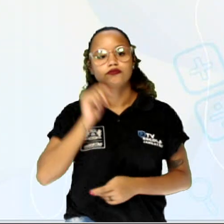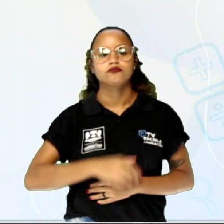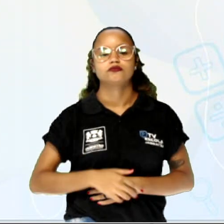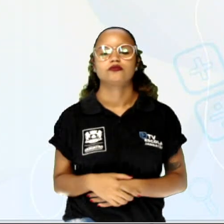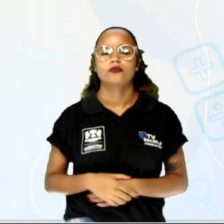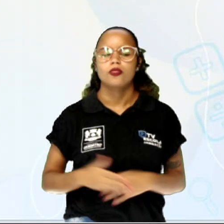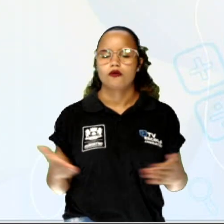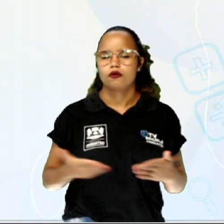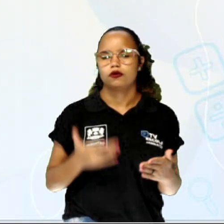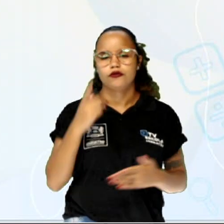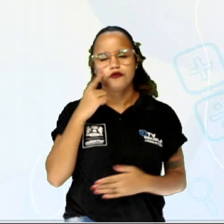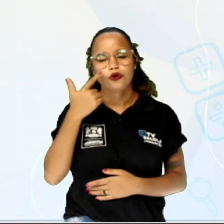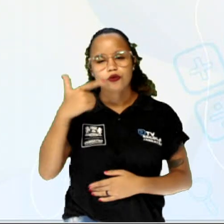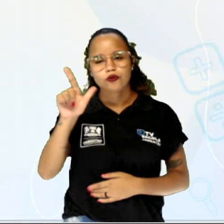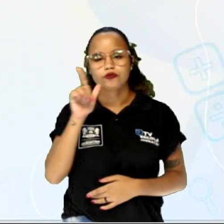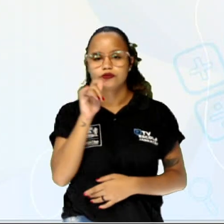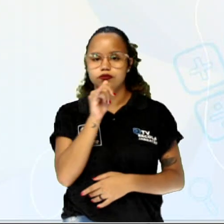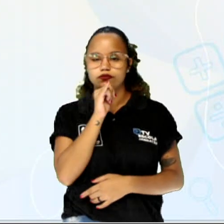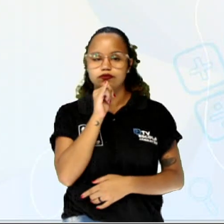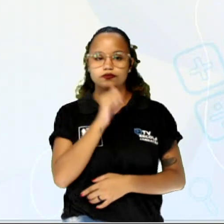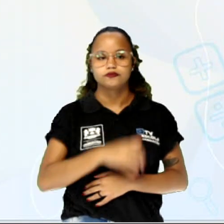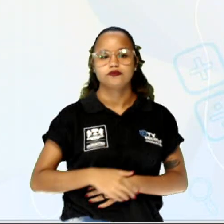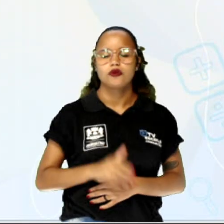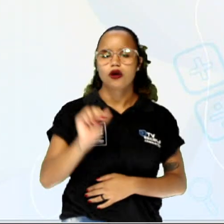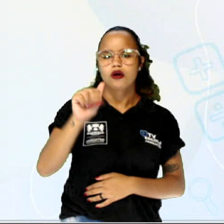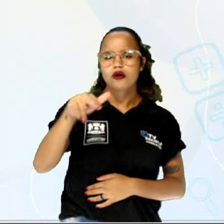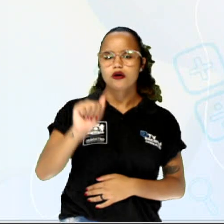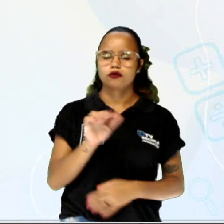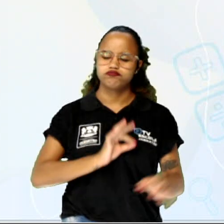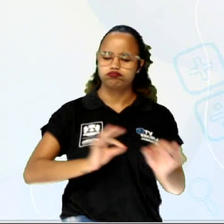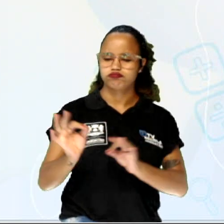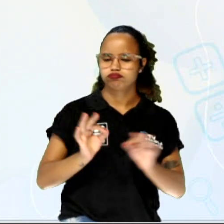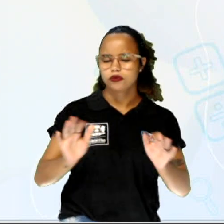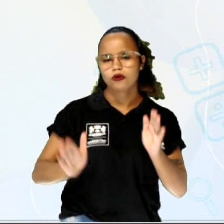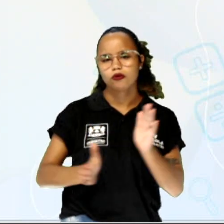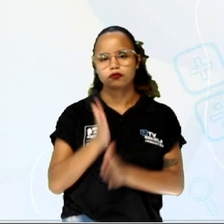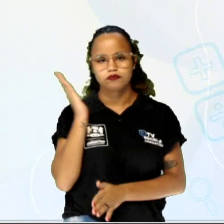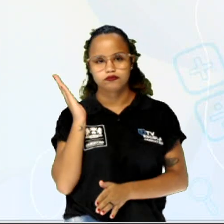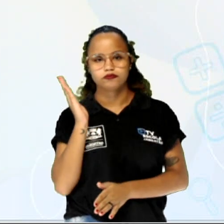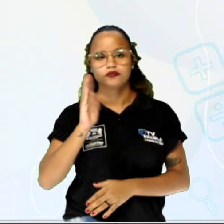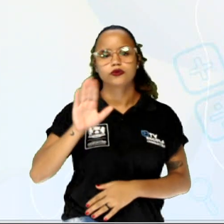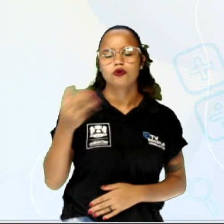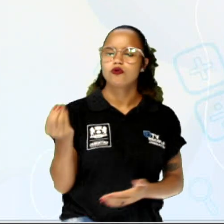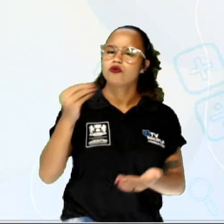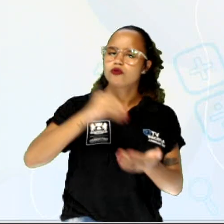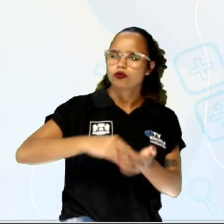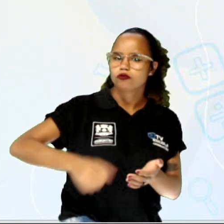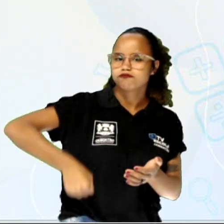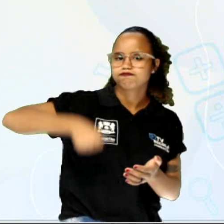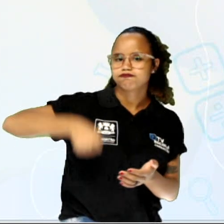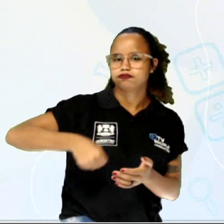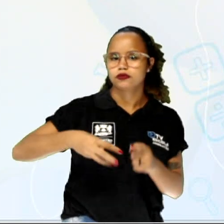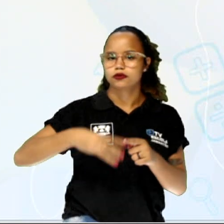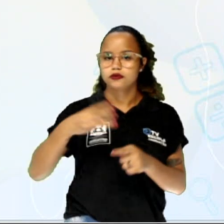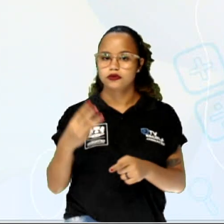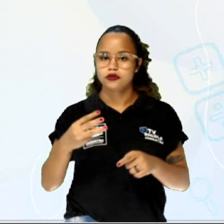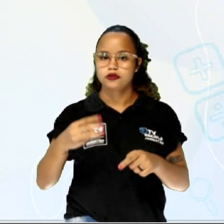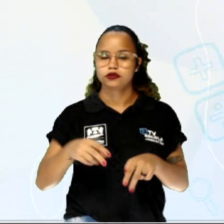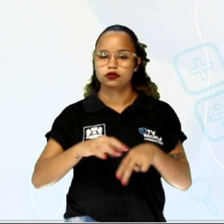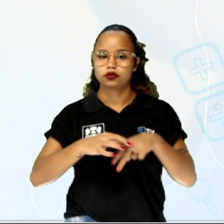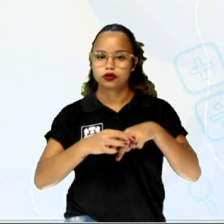Vamos ver mais um exemplo aqui, ó. Ana estava se organizando para viajar e colocou na mala 3 calças,